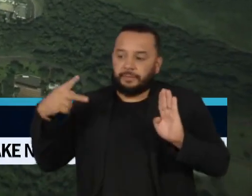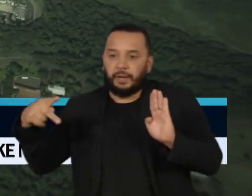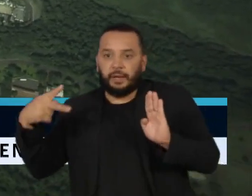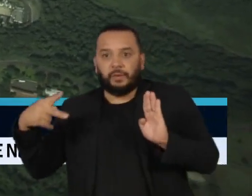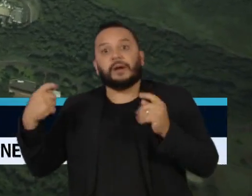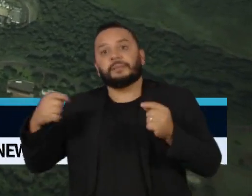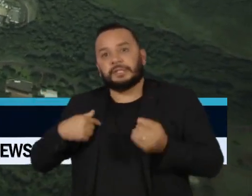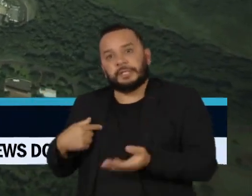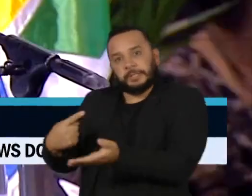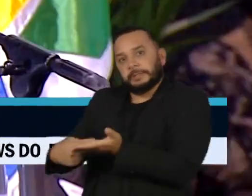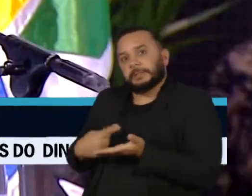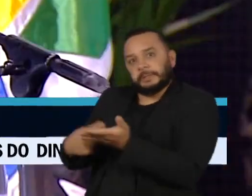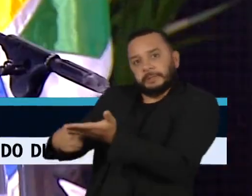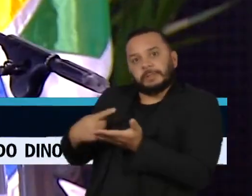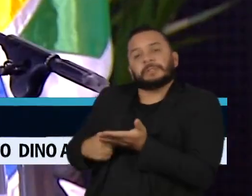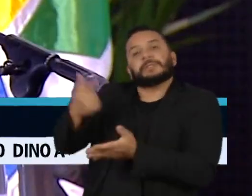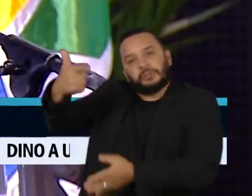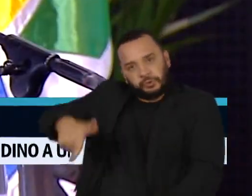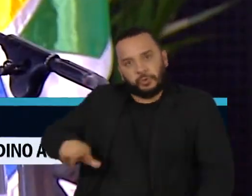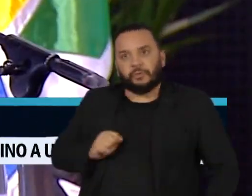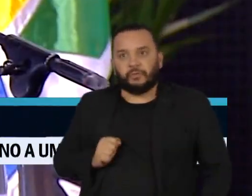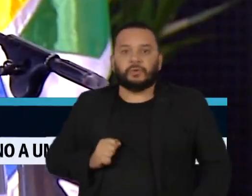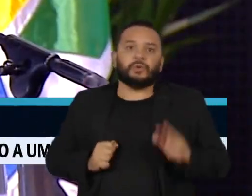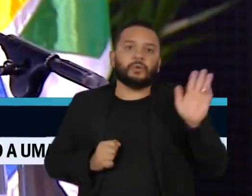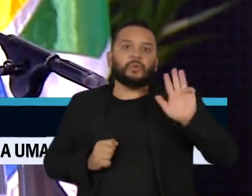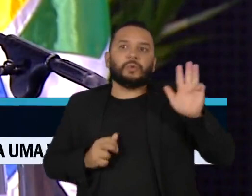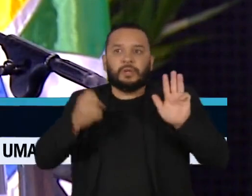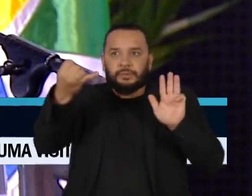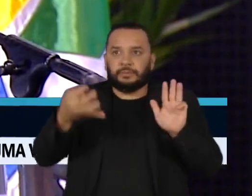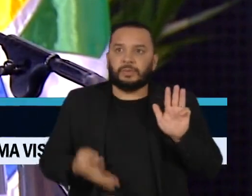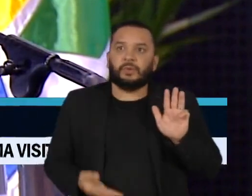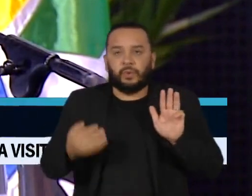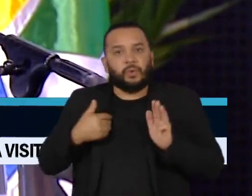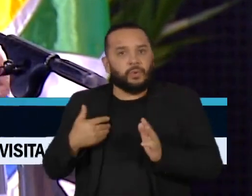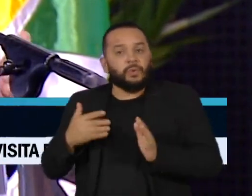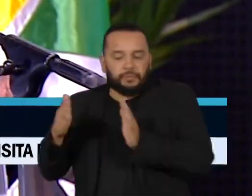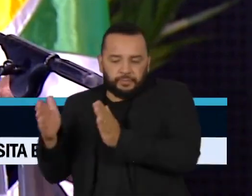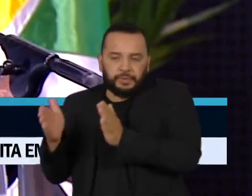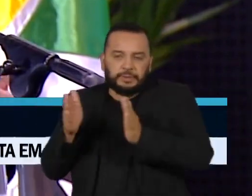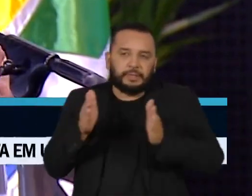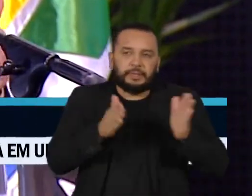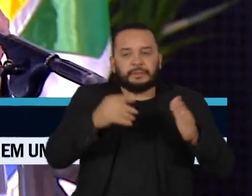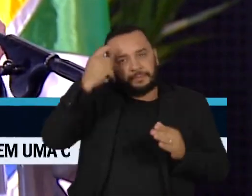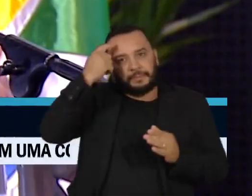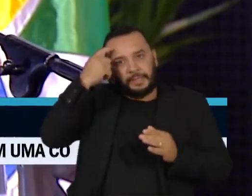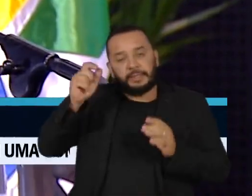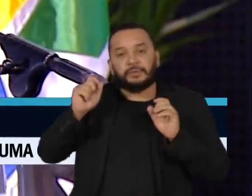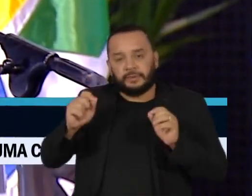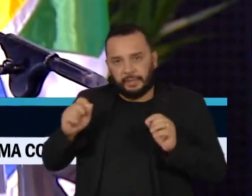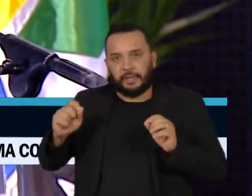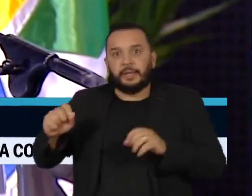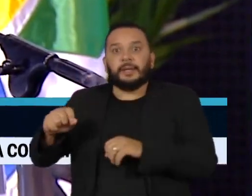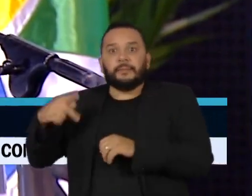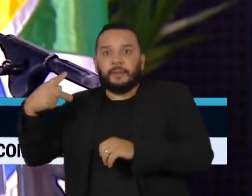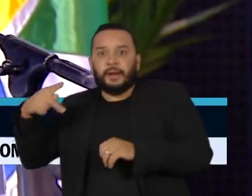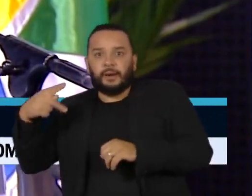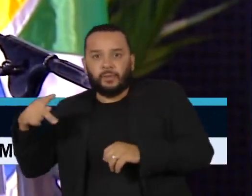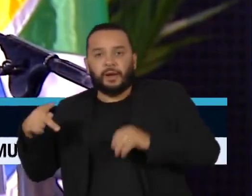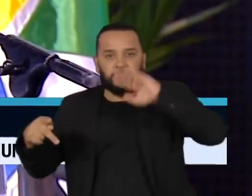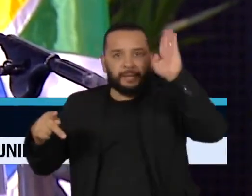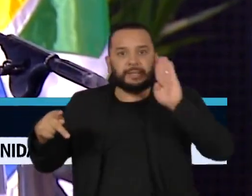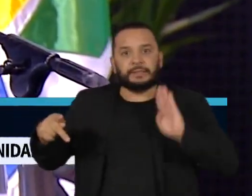chegar a um consenso. No discurso, Lula disse que o processo vai levar em conta os interesses dos dois países.